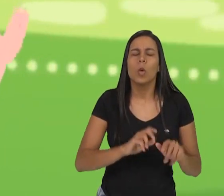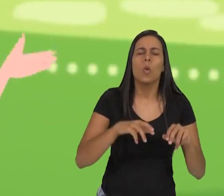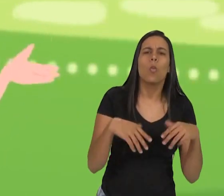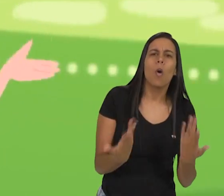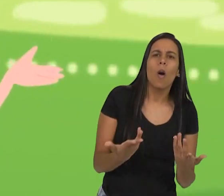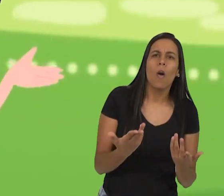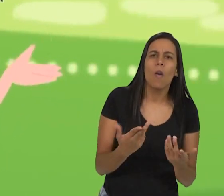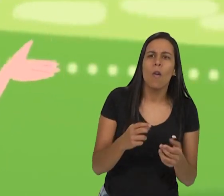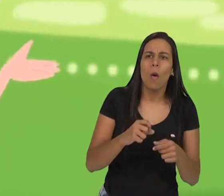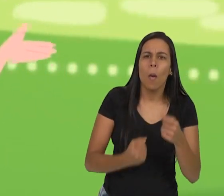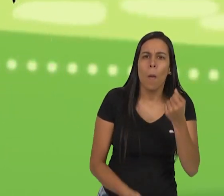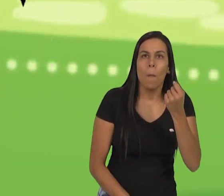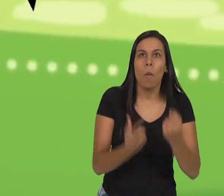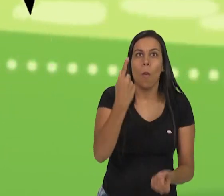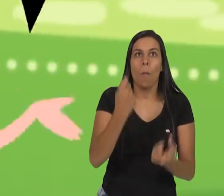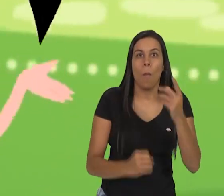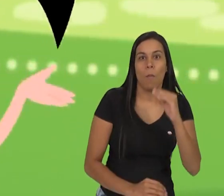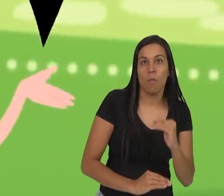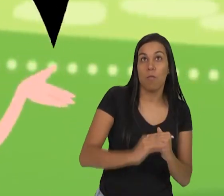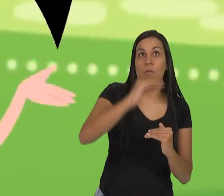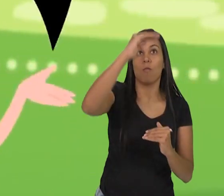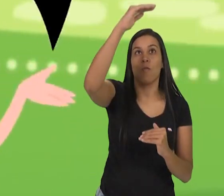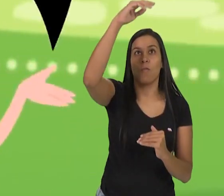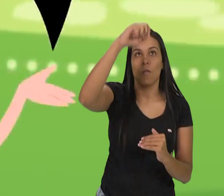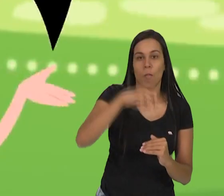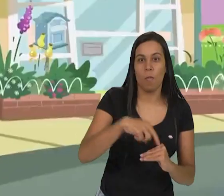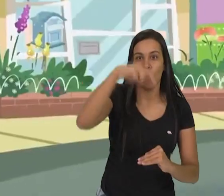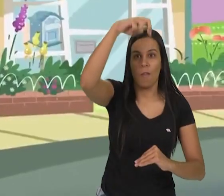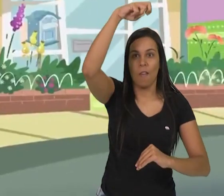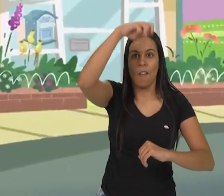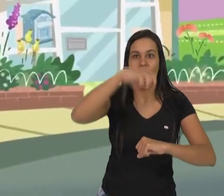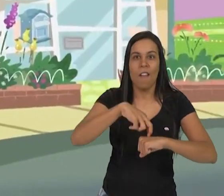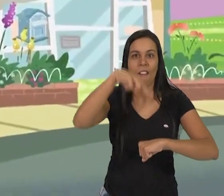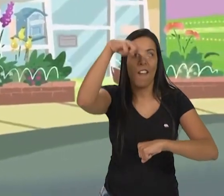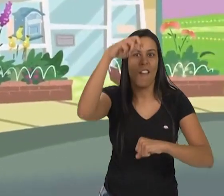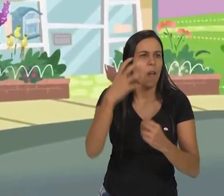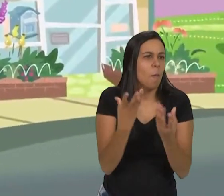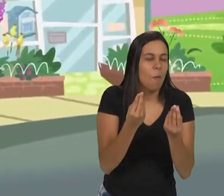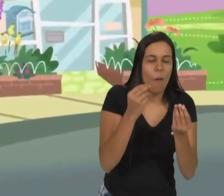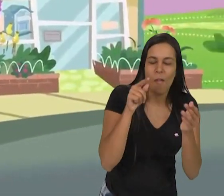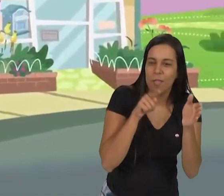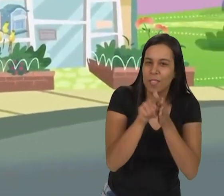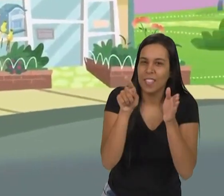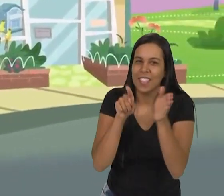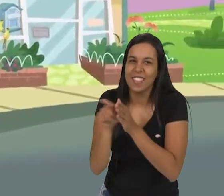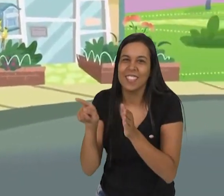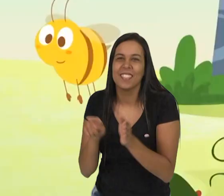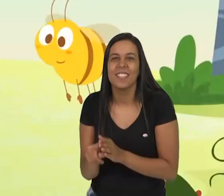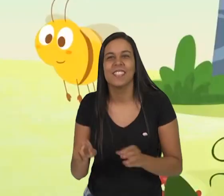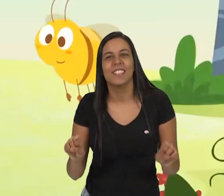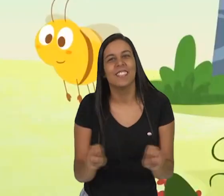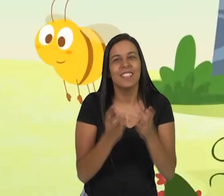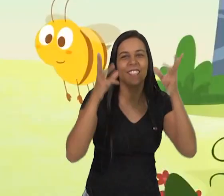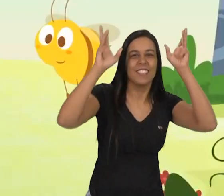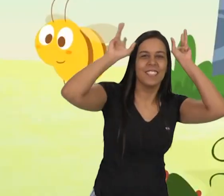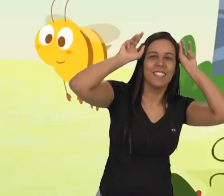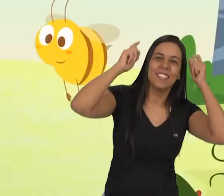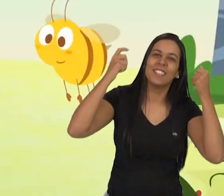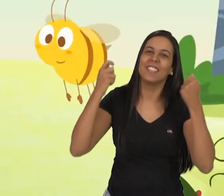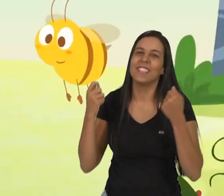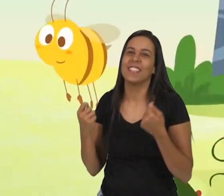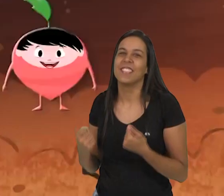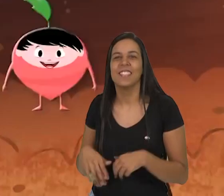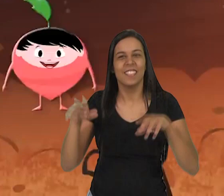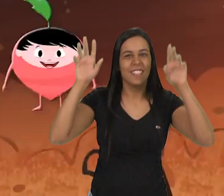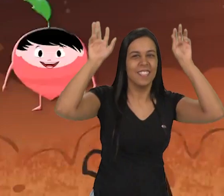Qual desses será que vai pular mais alto? São tantas perguntas! Esse é o